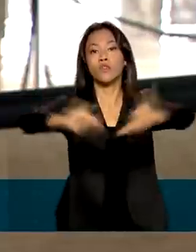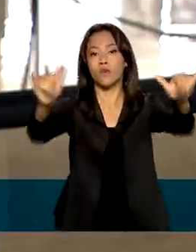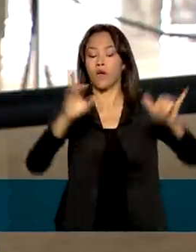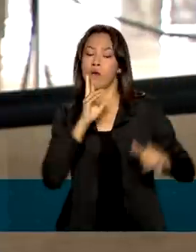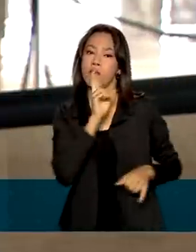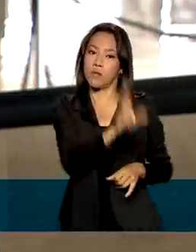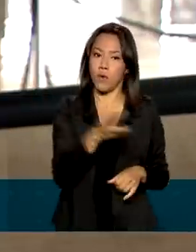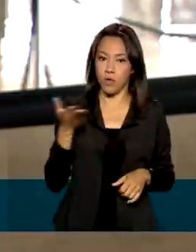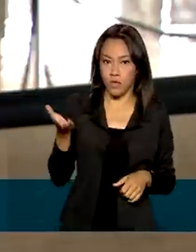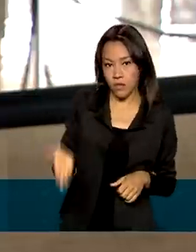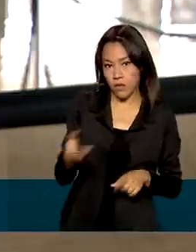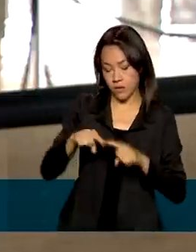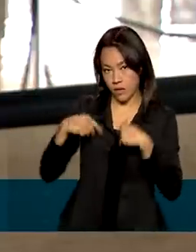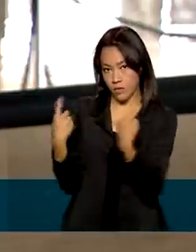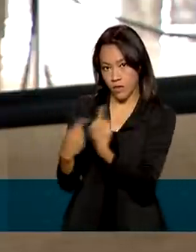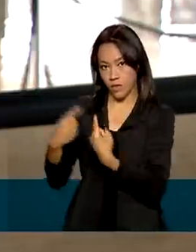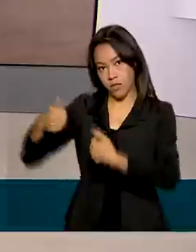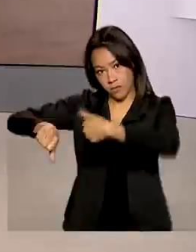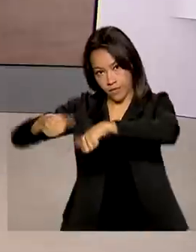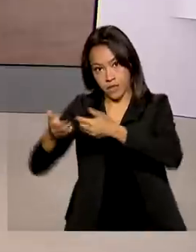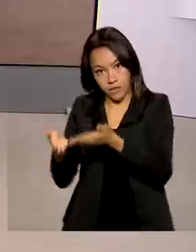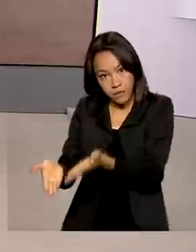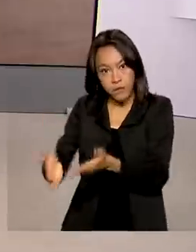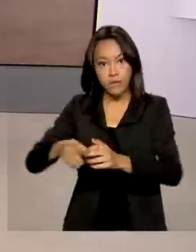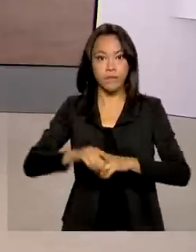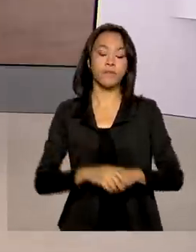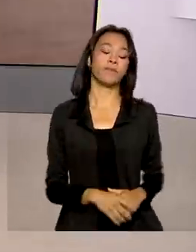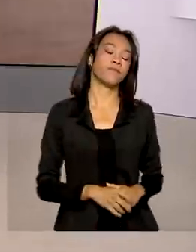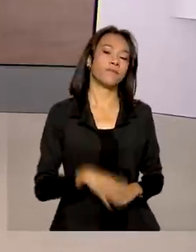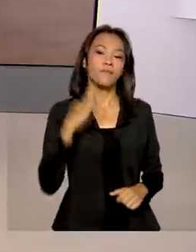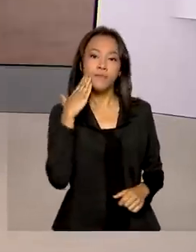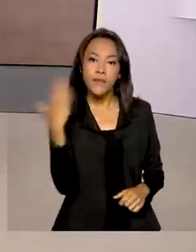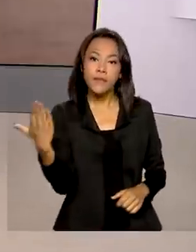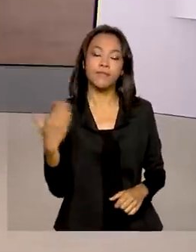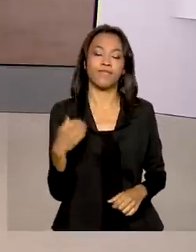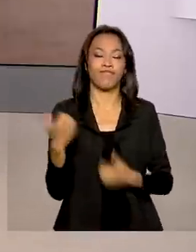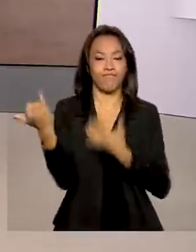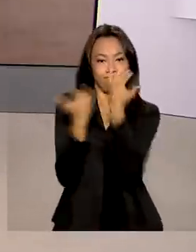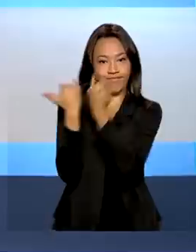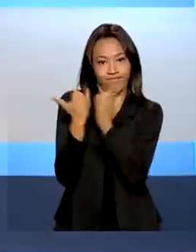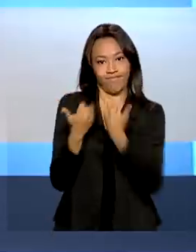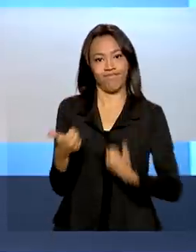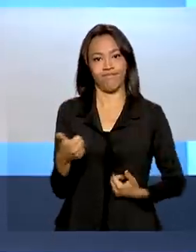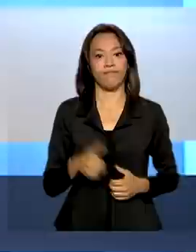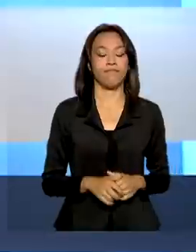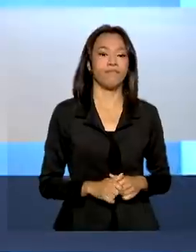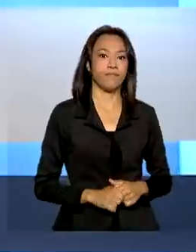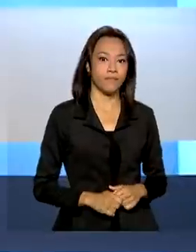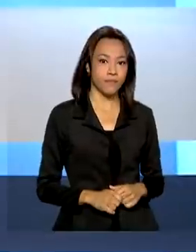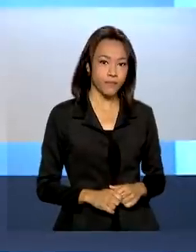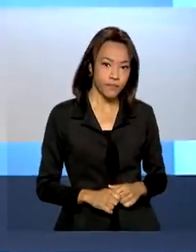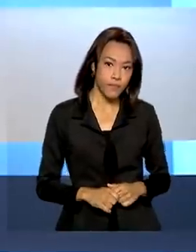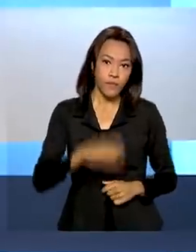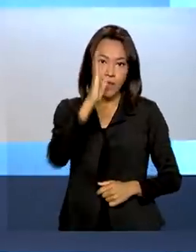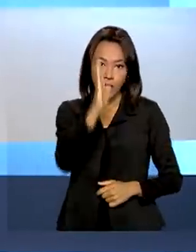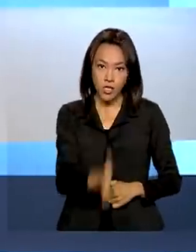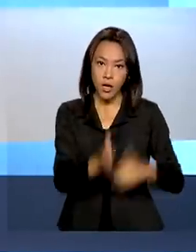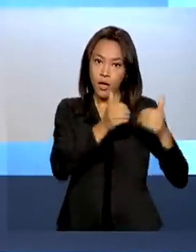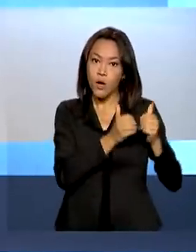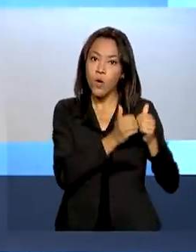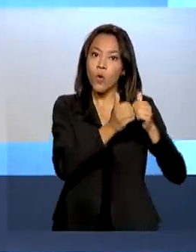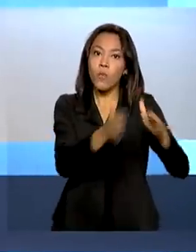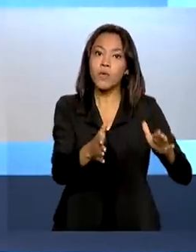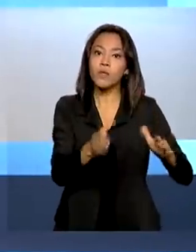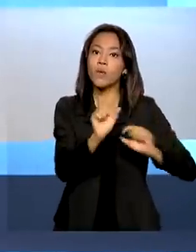resultado final dessa avaliação. Luciana. Obrigada, Glauco, pelas informações. Já está em vigor o